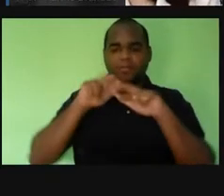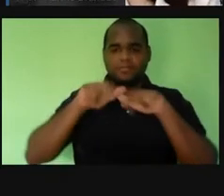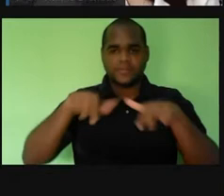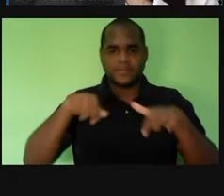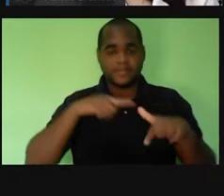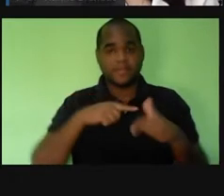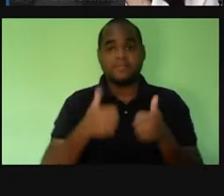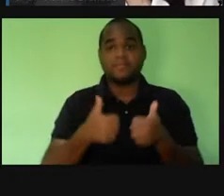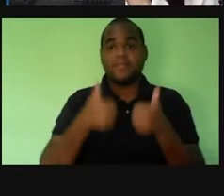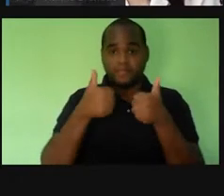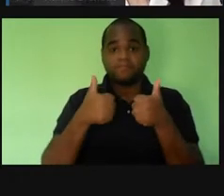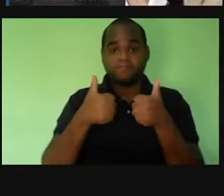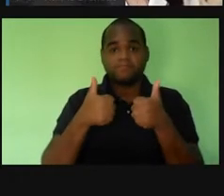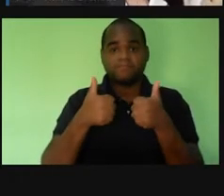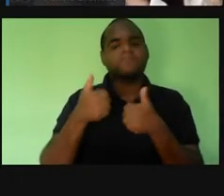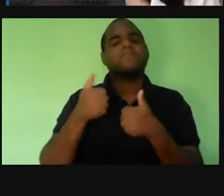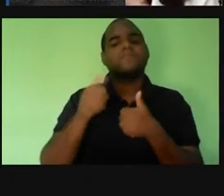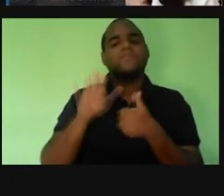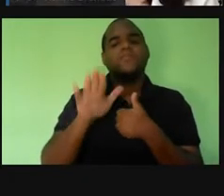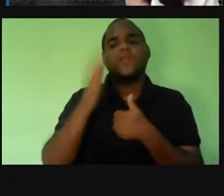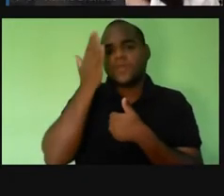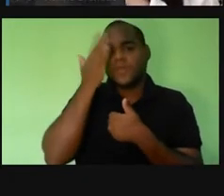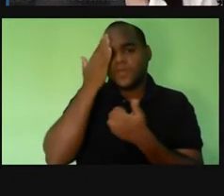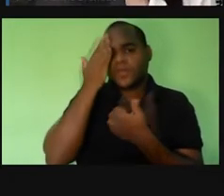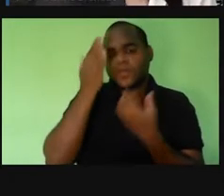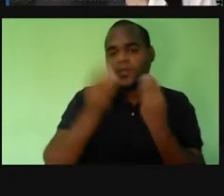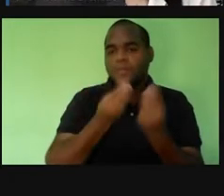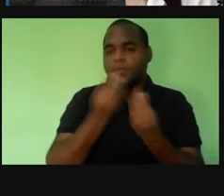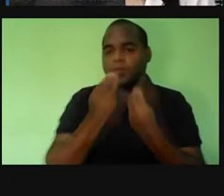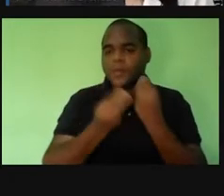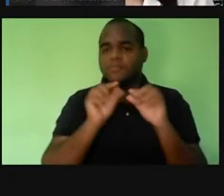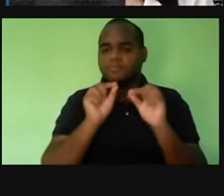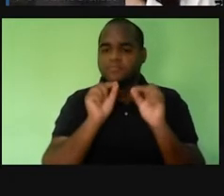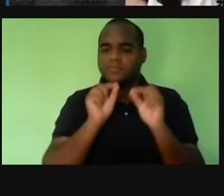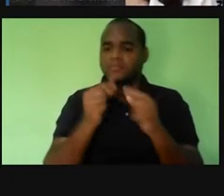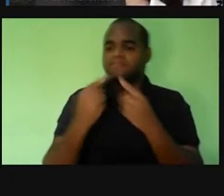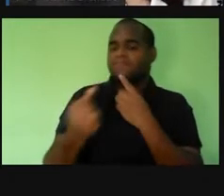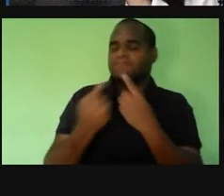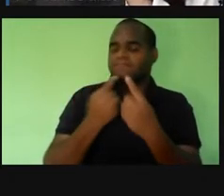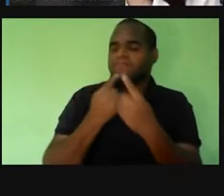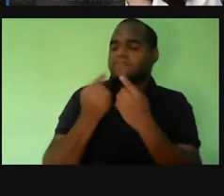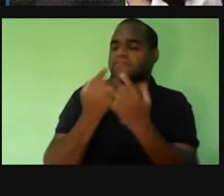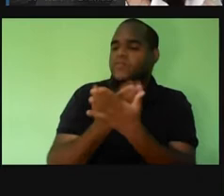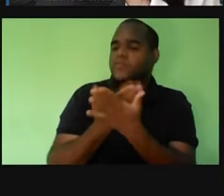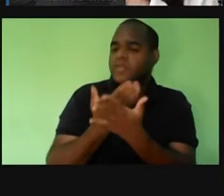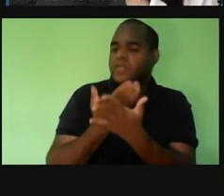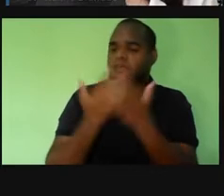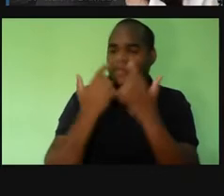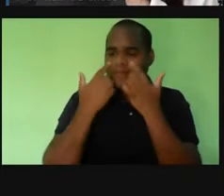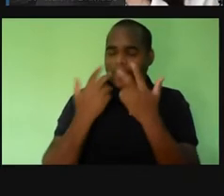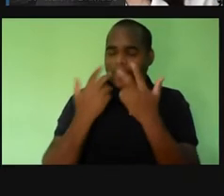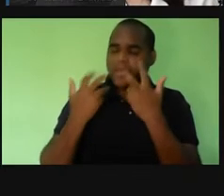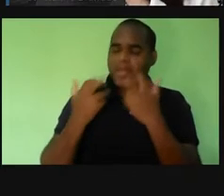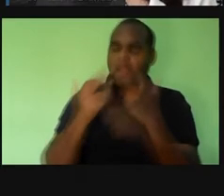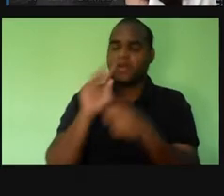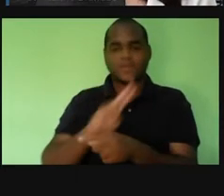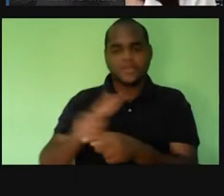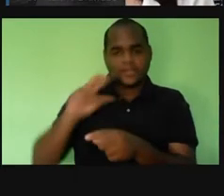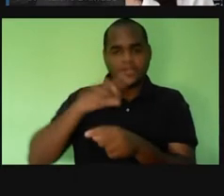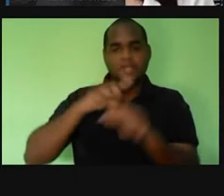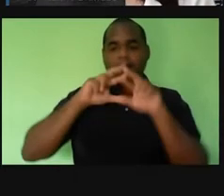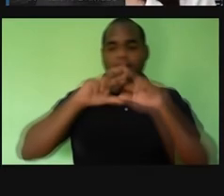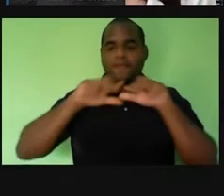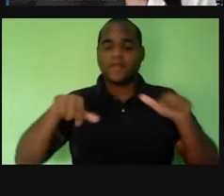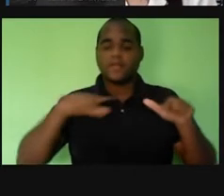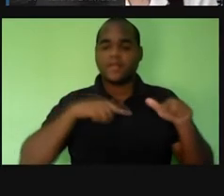Incluíram, inclusive, olha a PRO, eles incluíram entrevistas de estudantes e observação do uso de simulações em